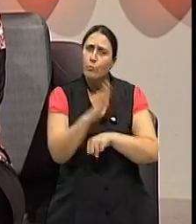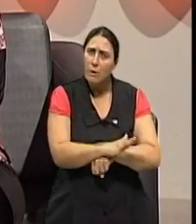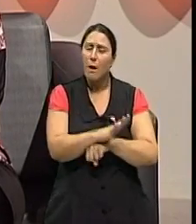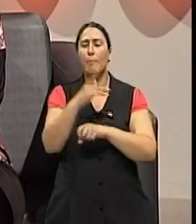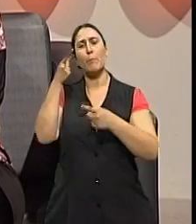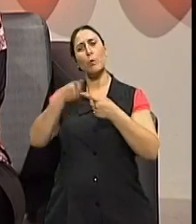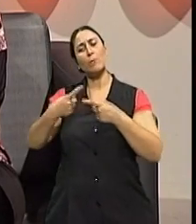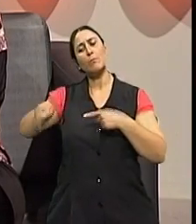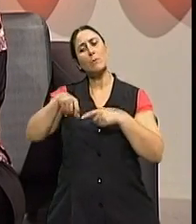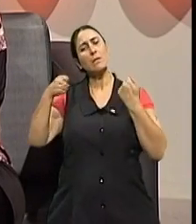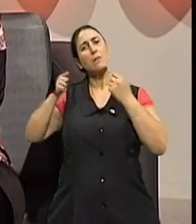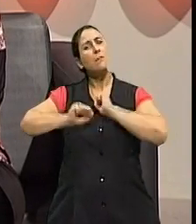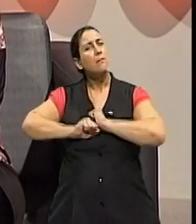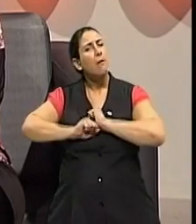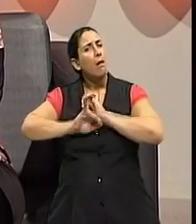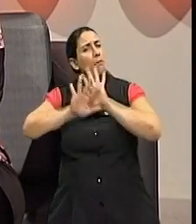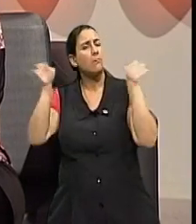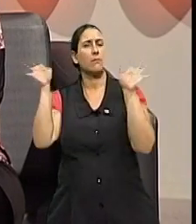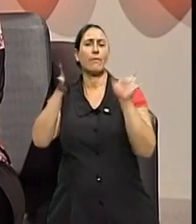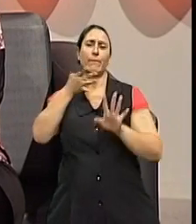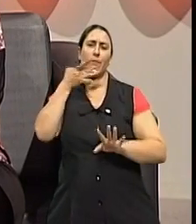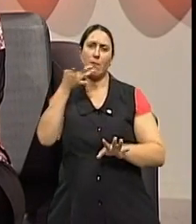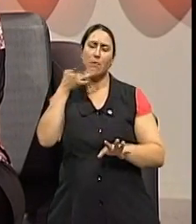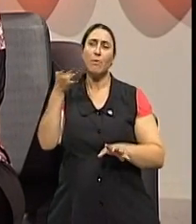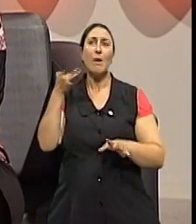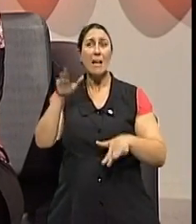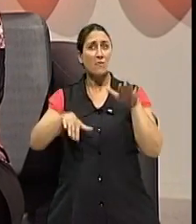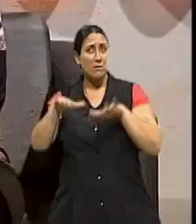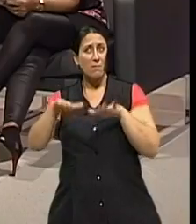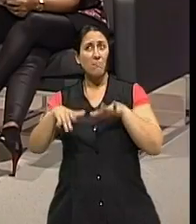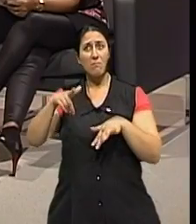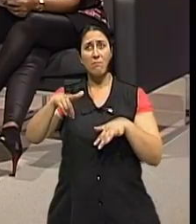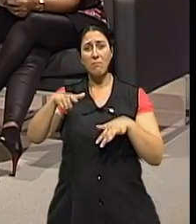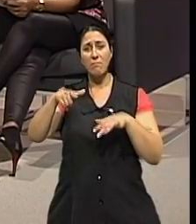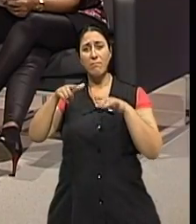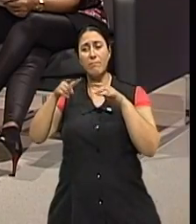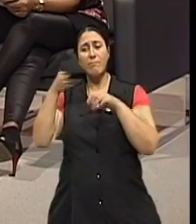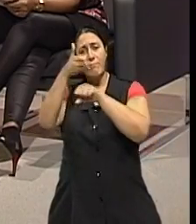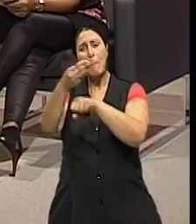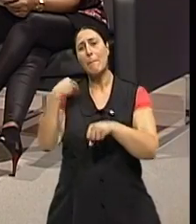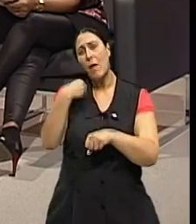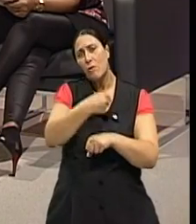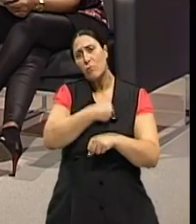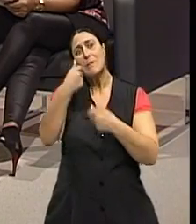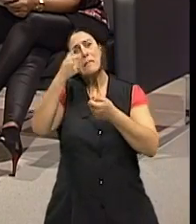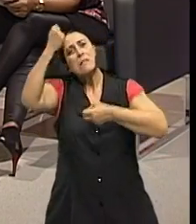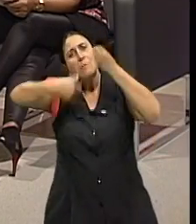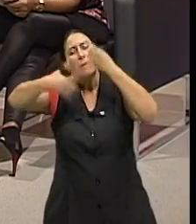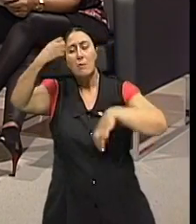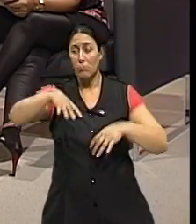vai esclarecer mais facilmente para o especialista, muitas vezes, o que que está ocorrendo, né? Não raro, as mulheres